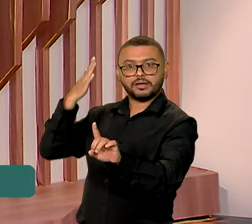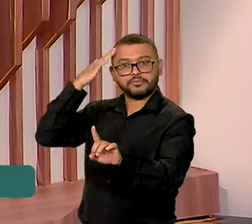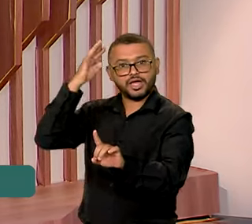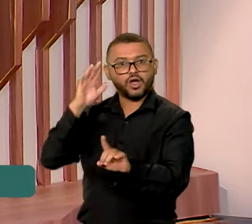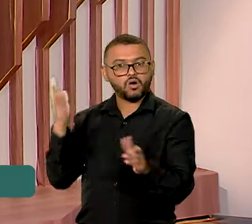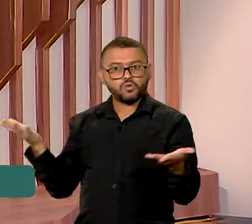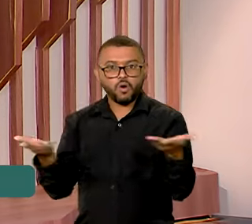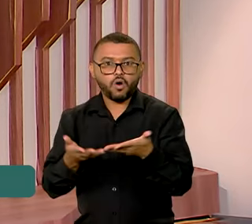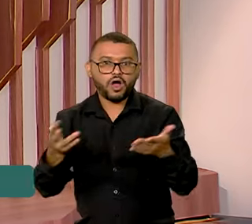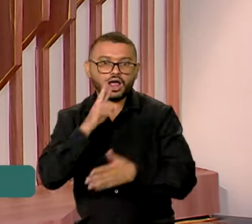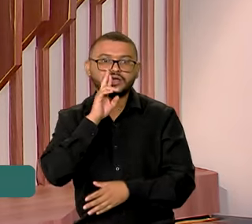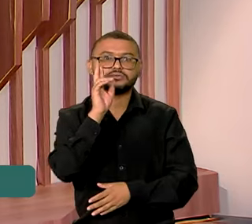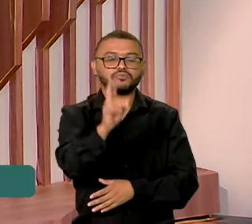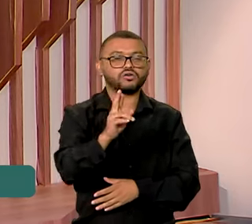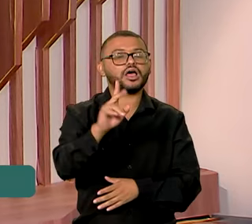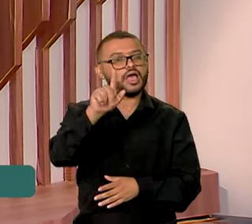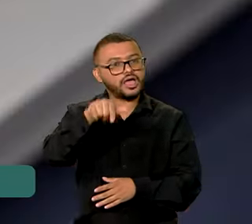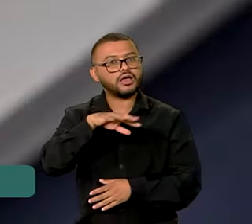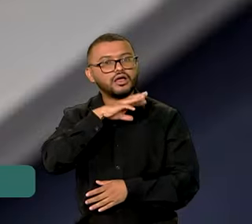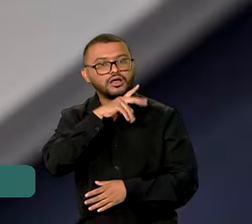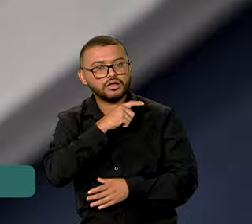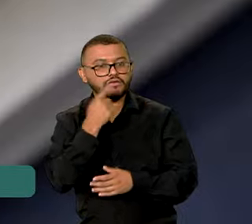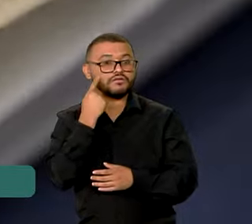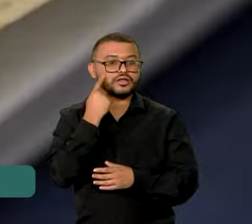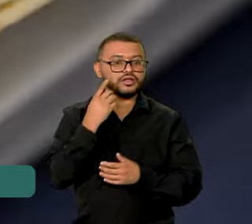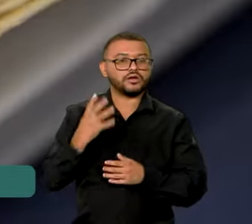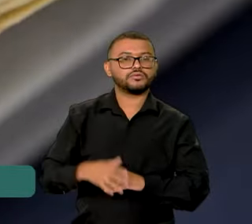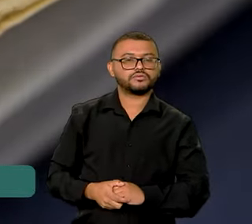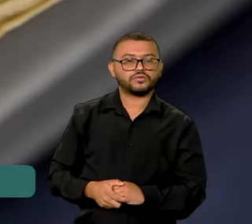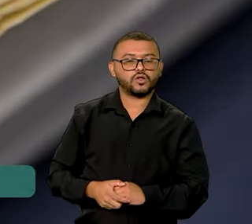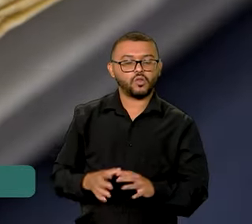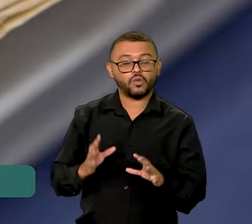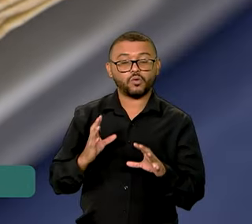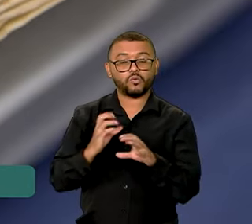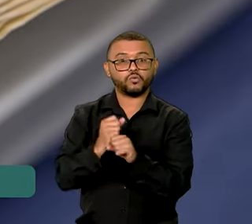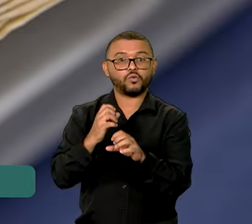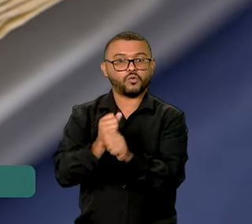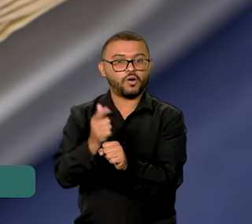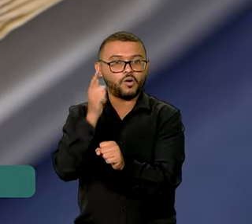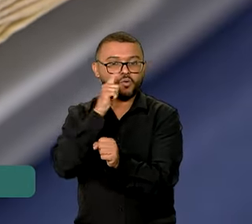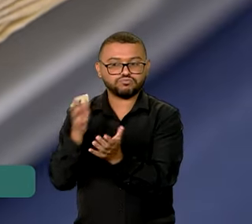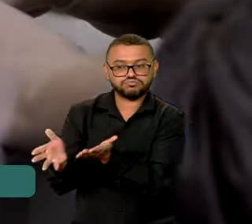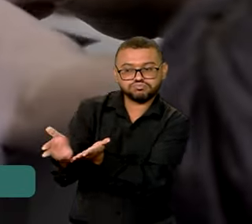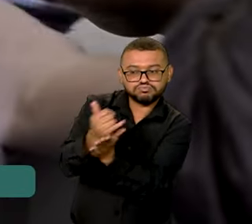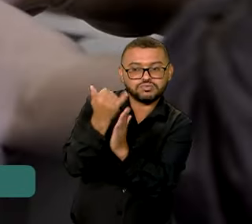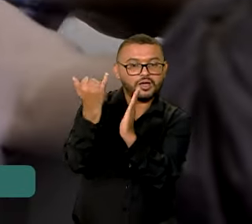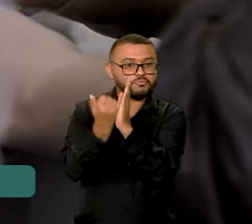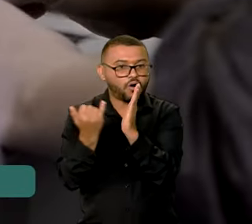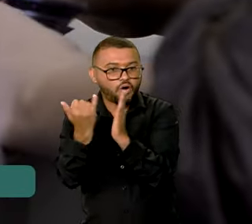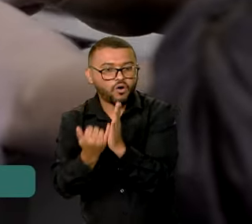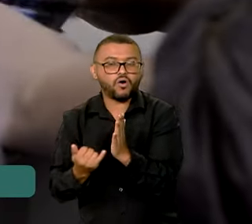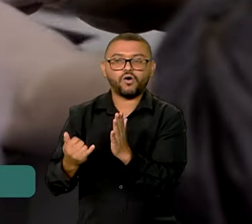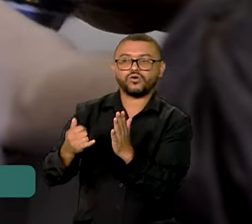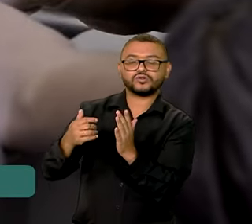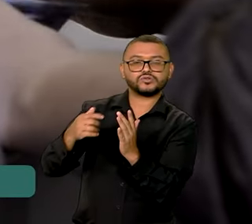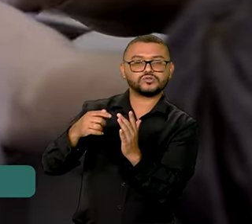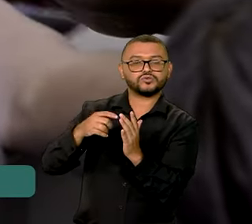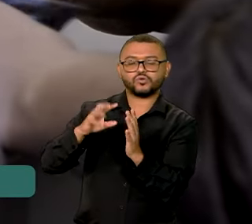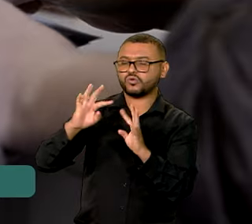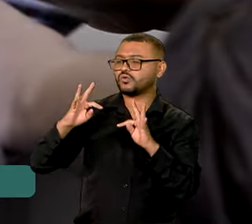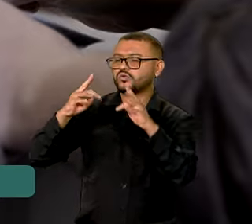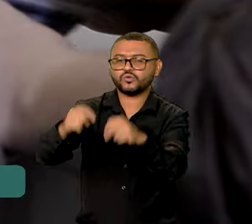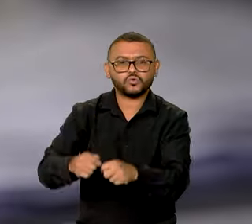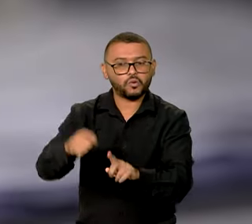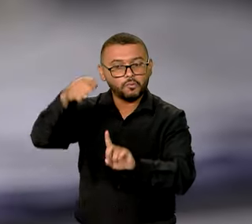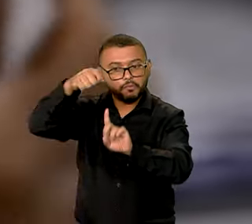foi divulgado pela Receita Federal. O total arrecadado com impostos, contribuições e outras receitas